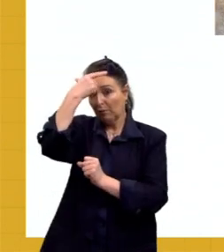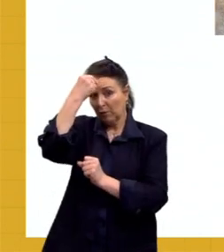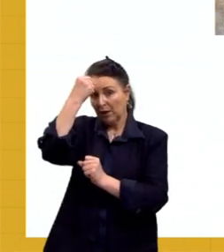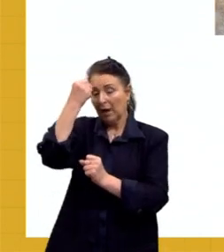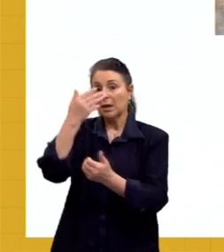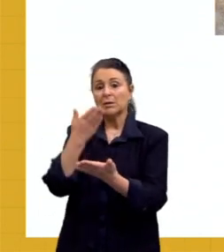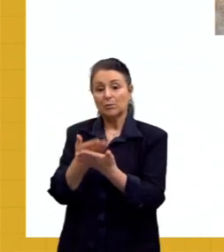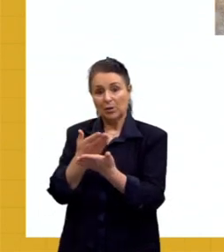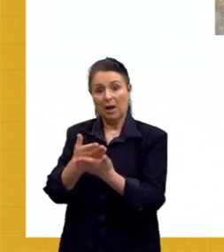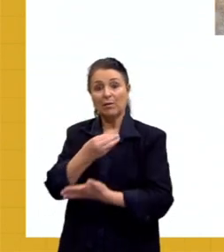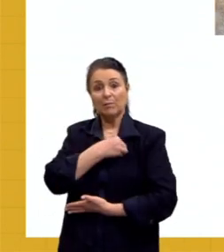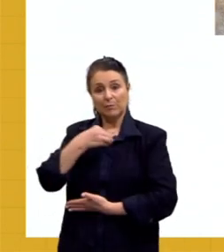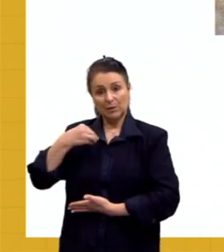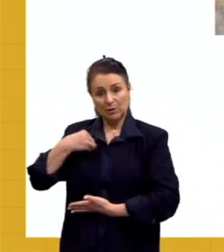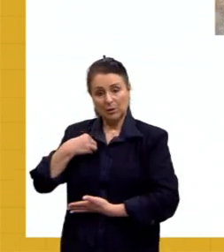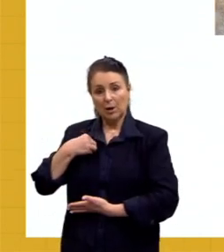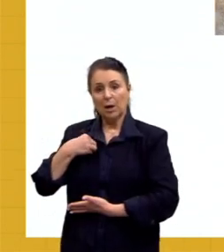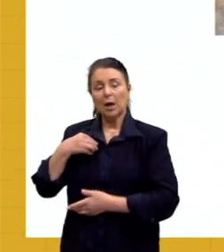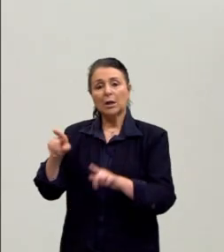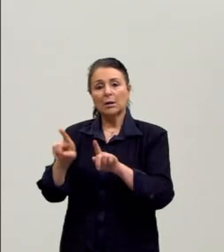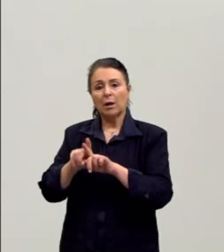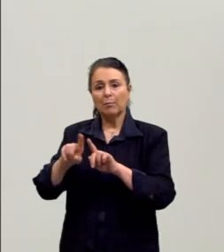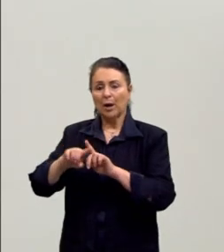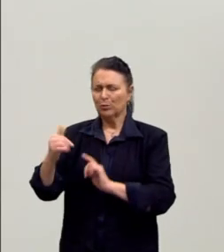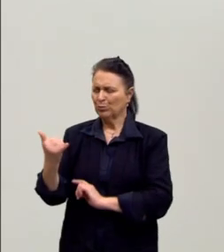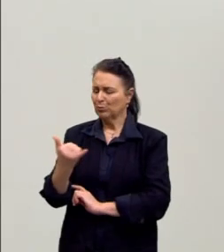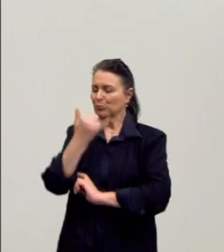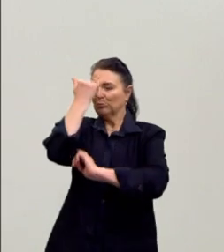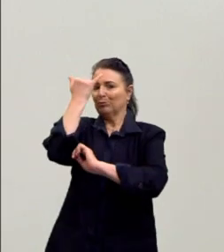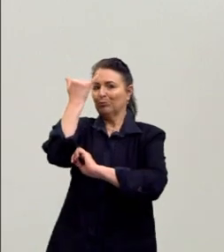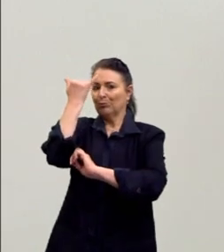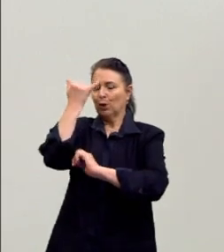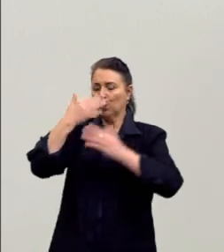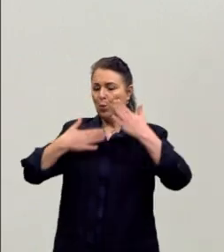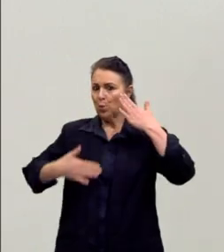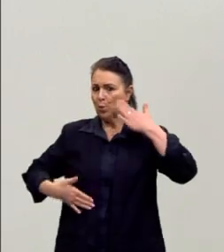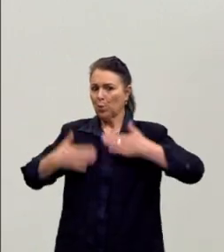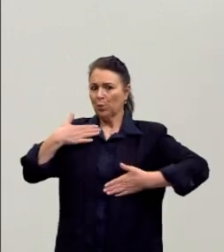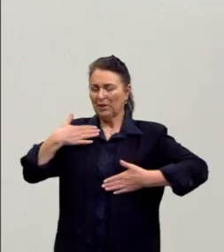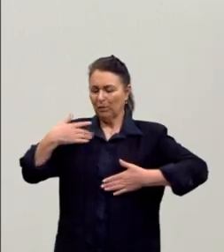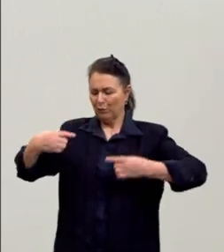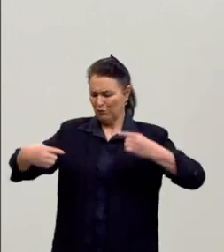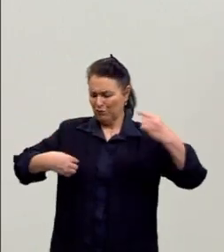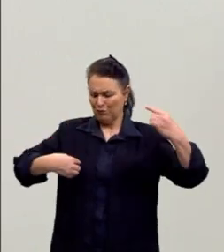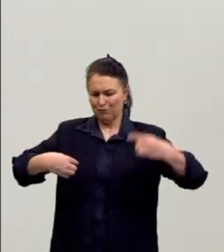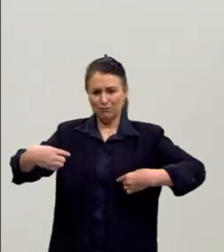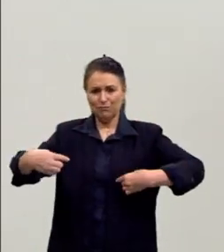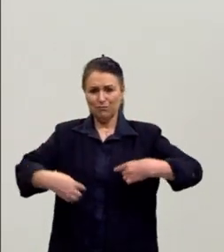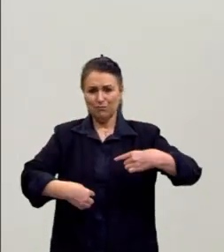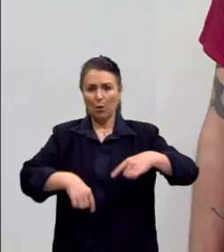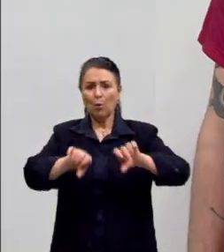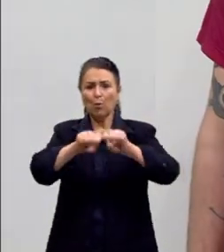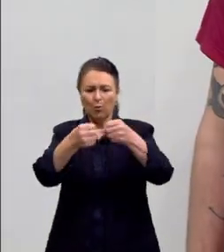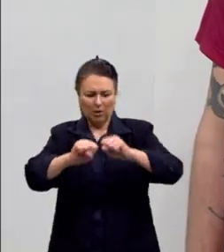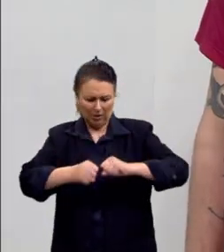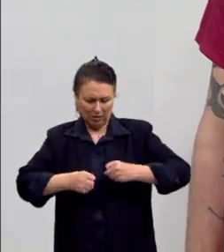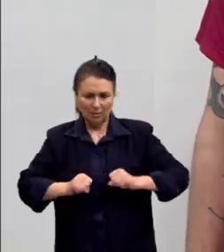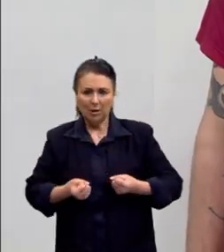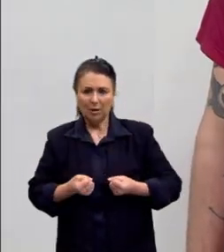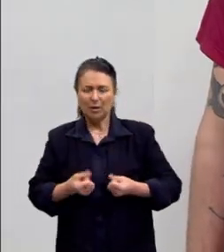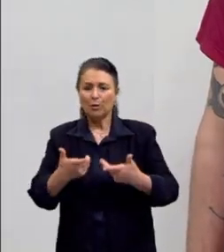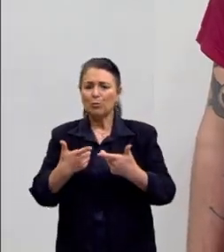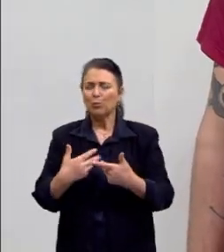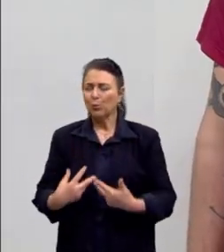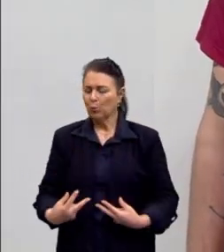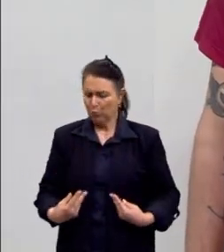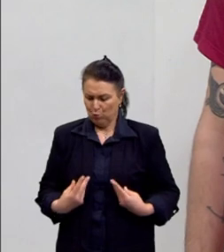medicina, ela sofreu um grave acidente, onde ela teve o corpo dela perfurado, muitos ossos quebrados, então, ela passou por